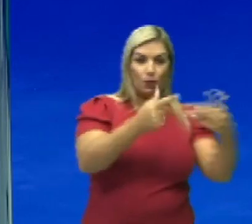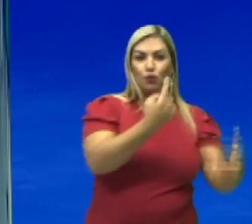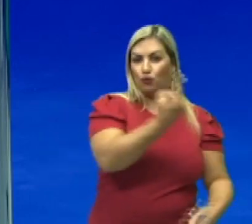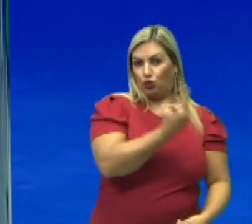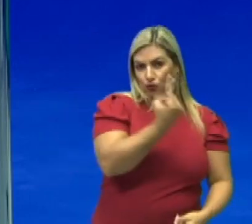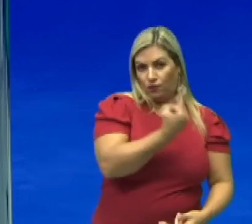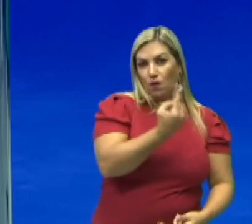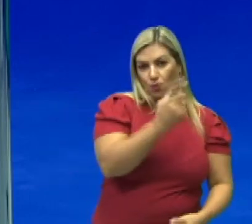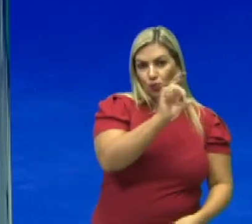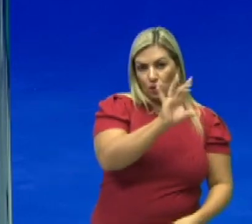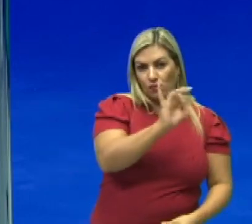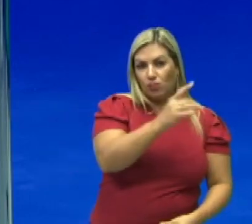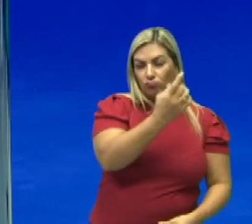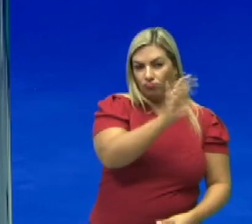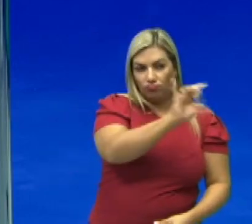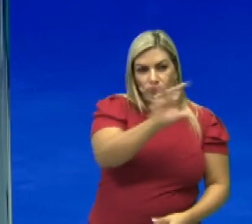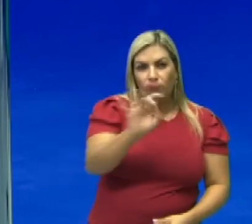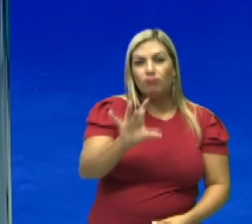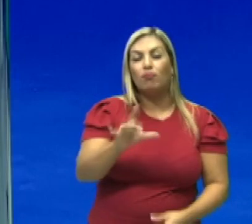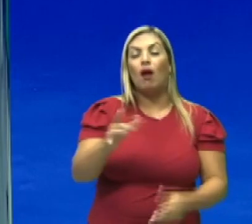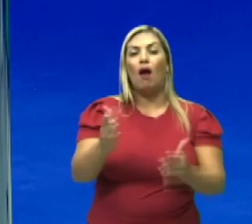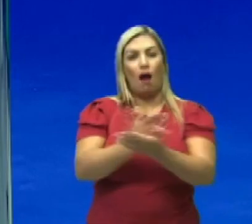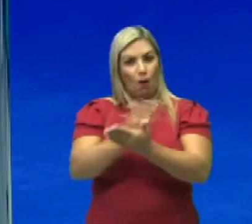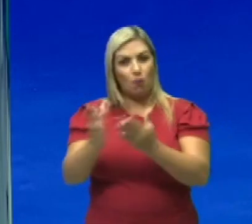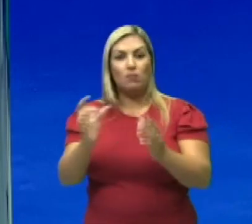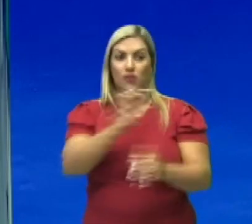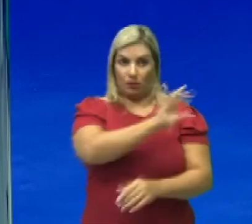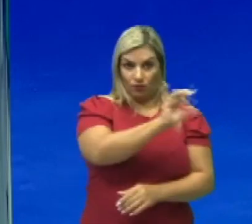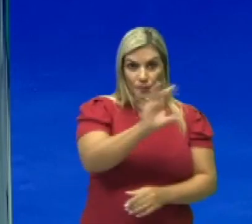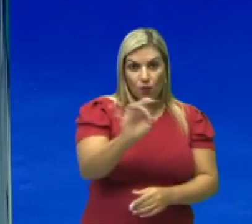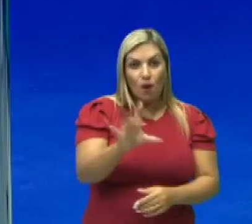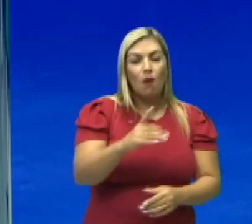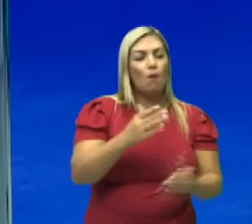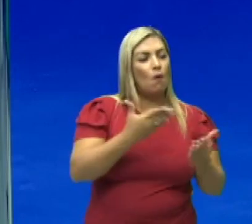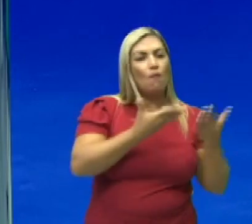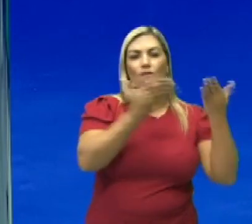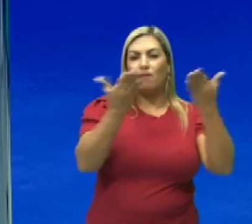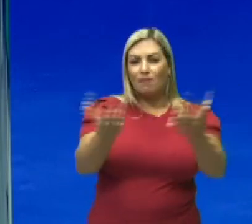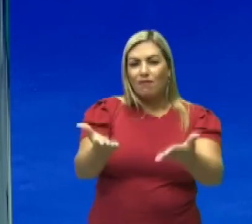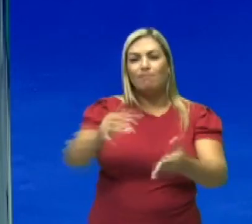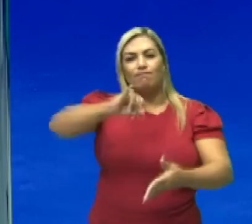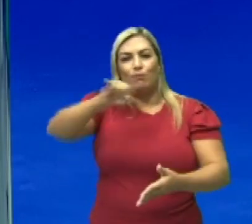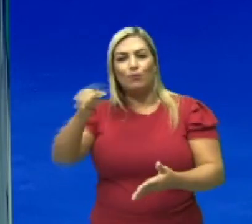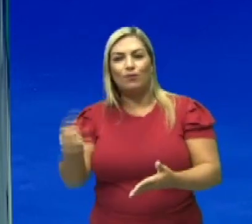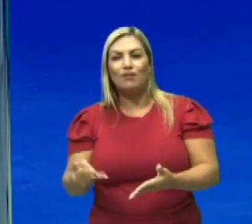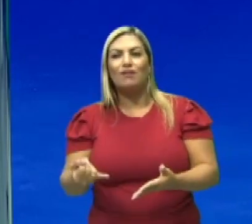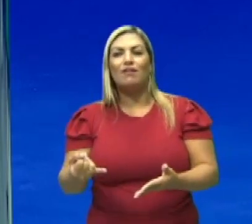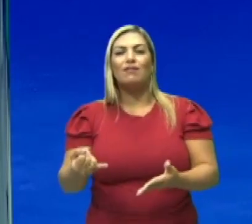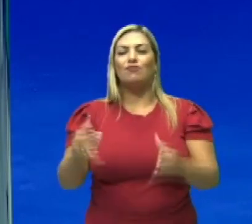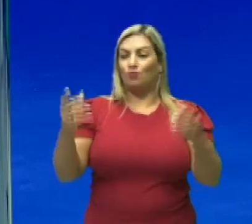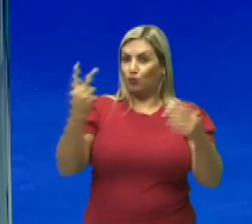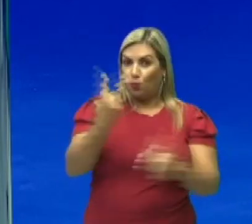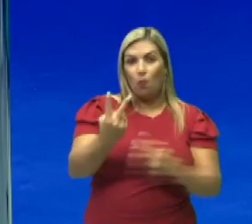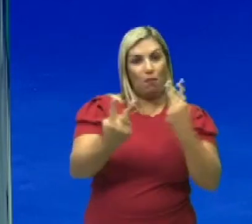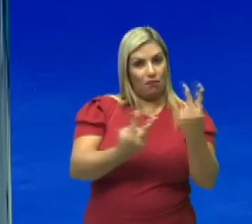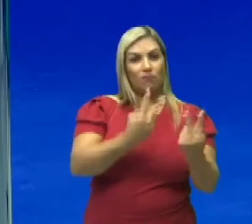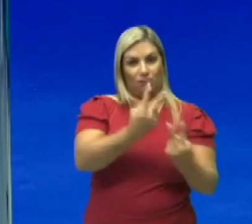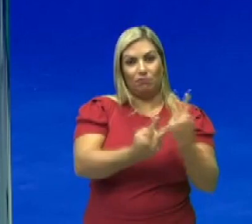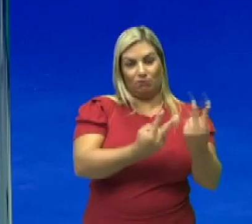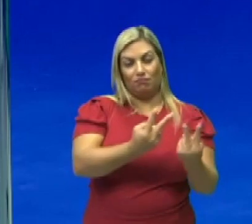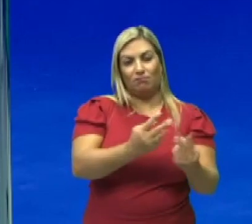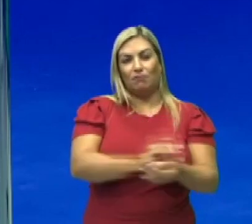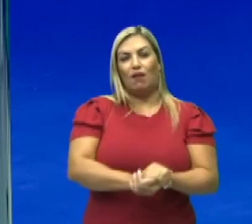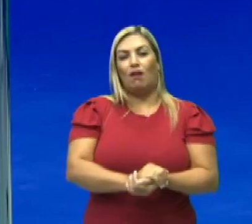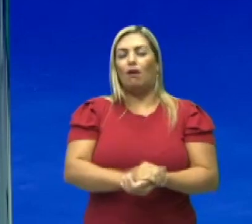Por quê? Algumas modalidades individuais, elas oferecem também oportunidade de fazer em dupla. Aí vocês